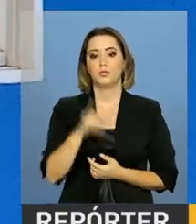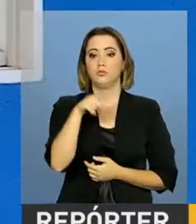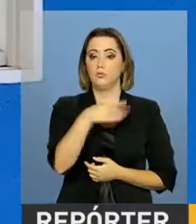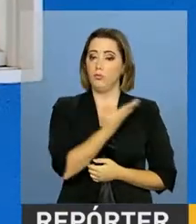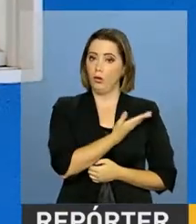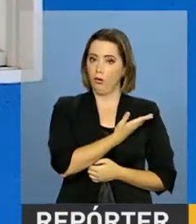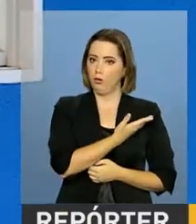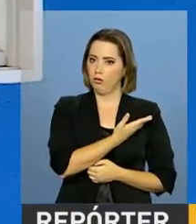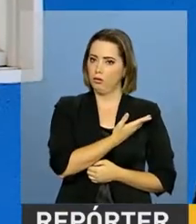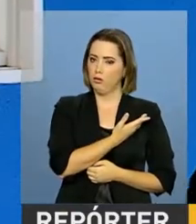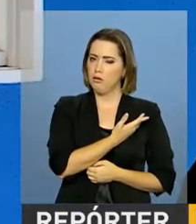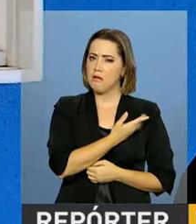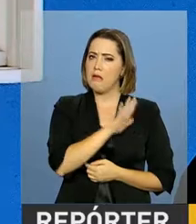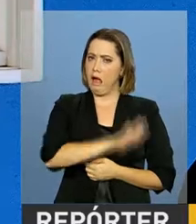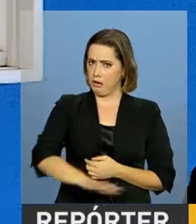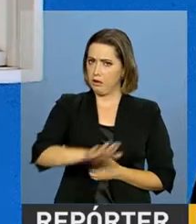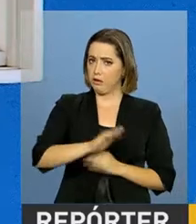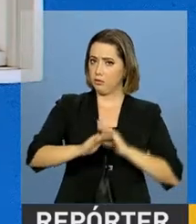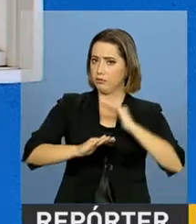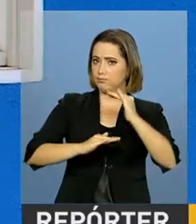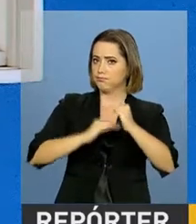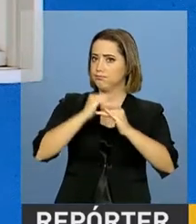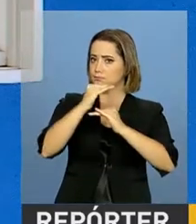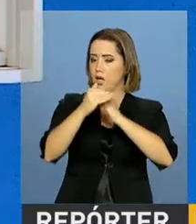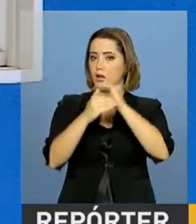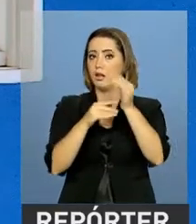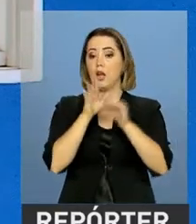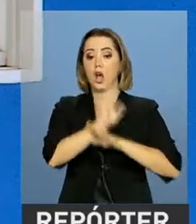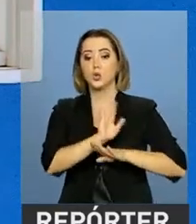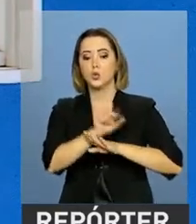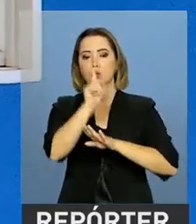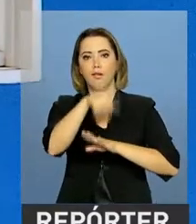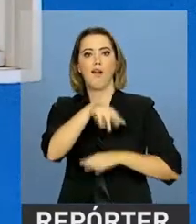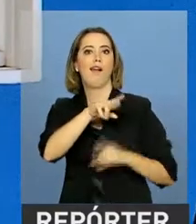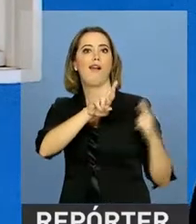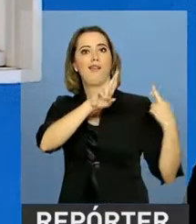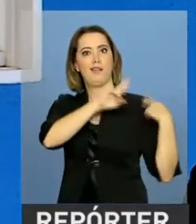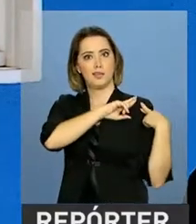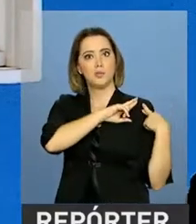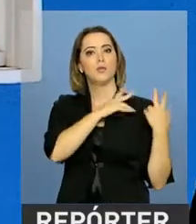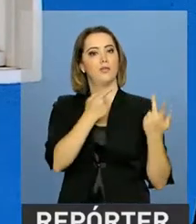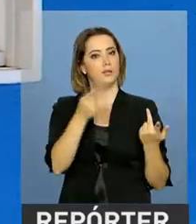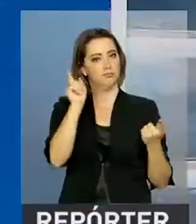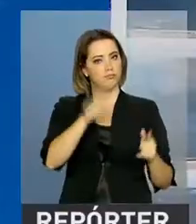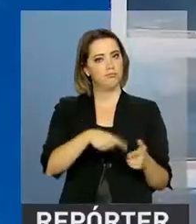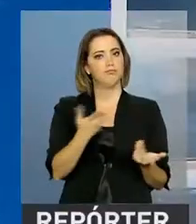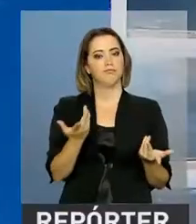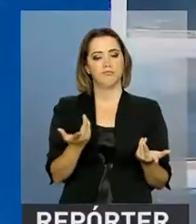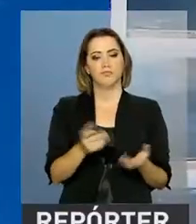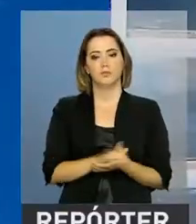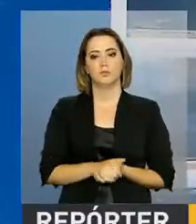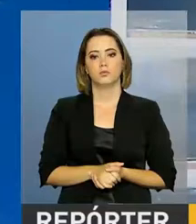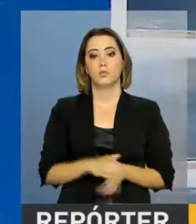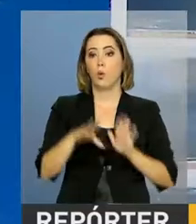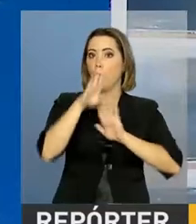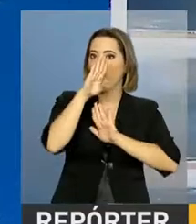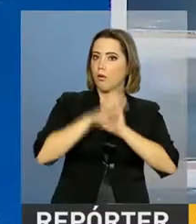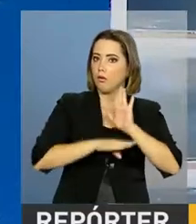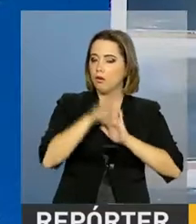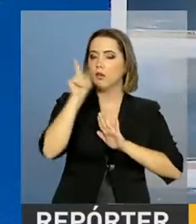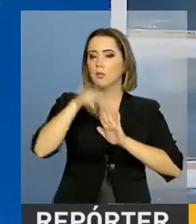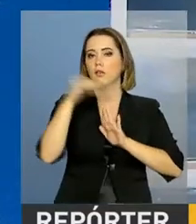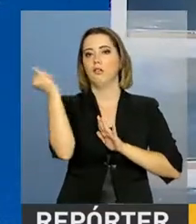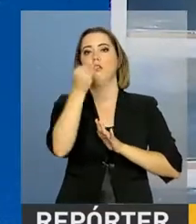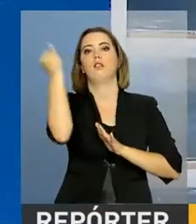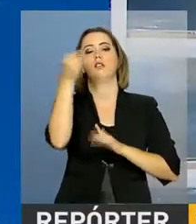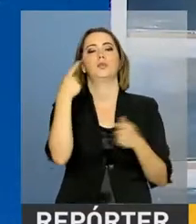formação e ajudá-la nisso é muita responsabilidade. É maravilhoso, mas é muita responsabilidade. O programa é bem importante por isso,